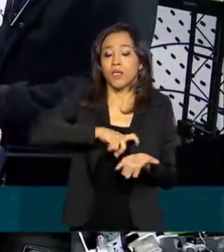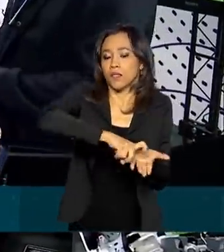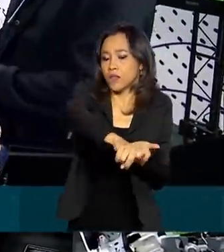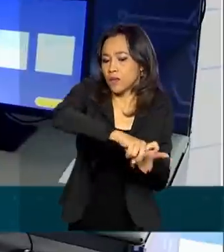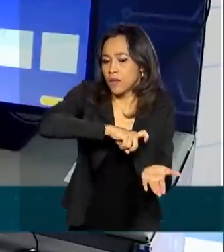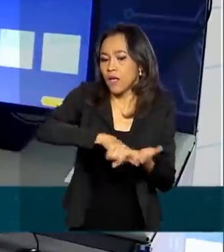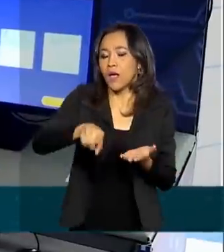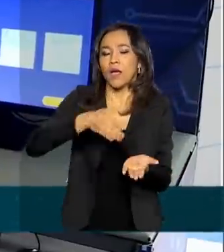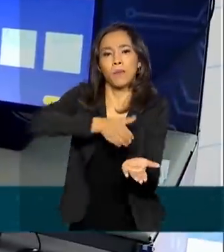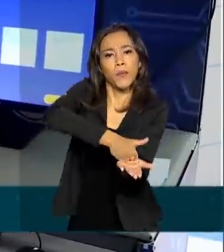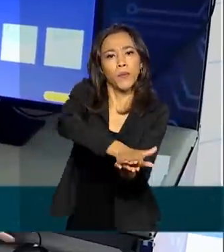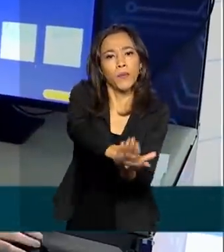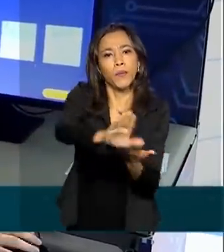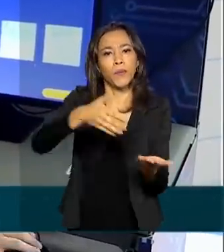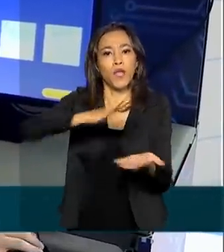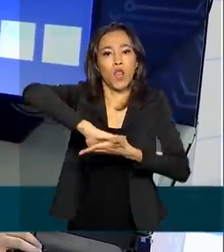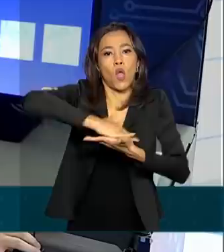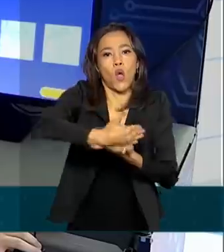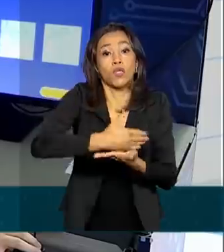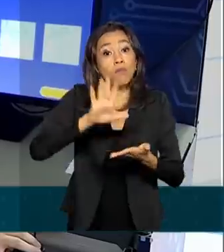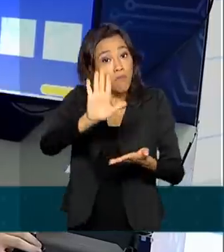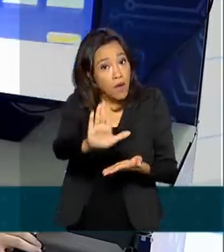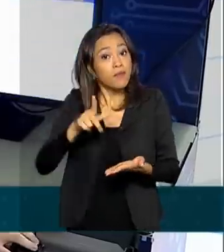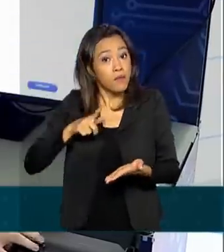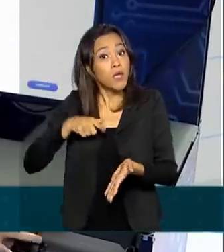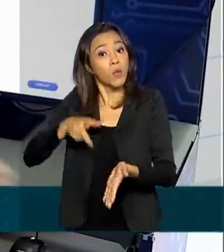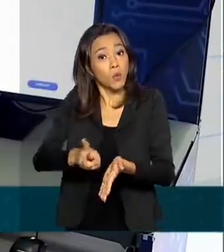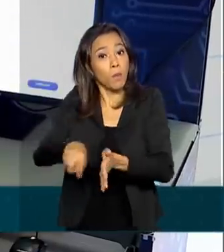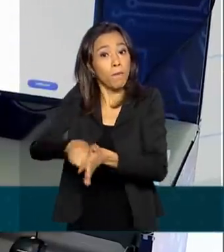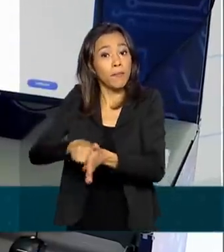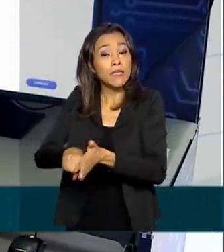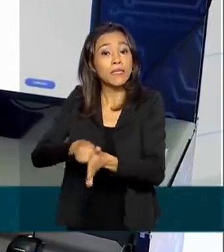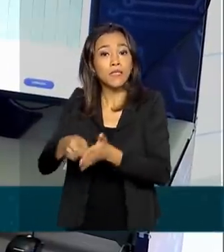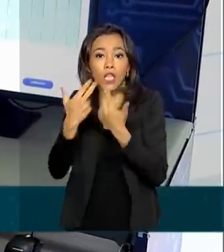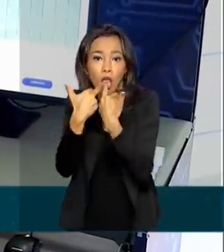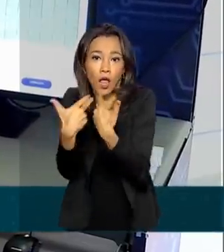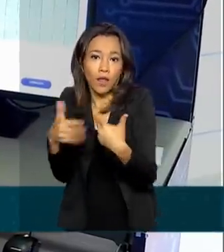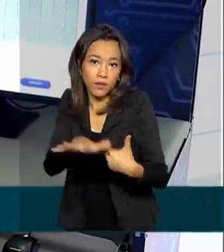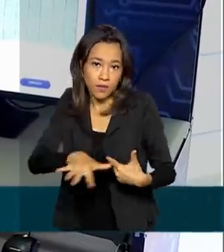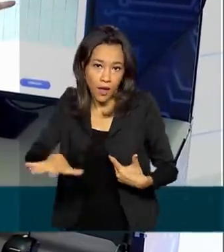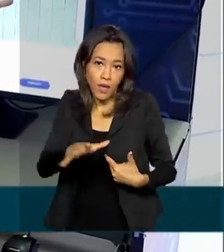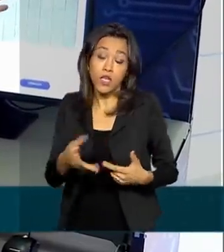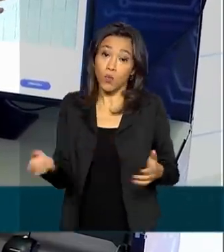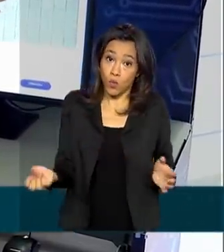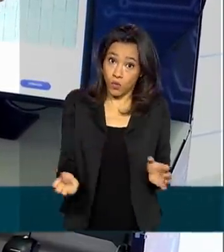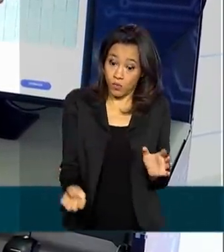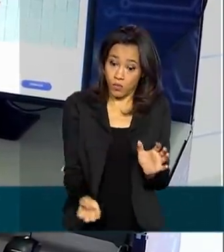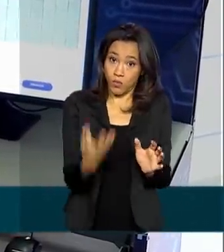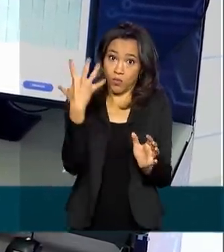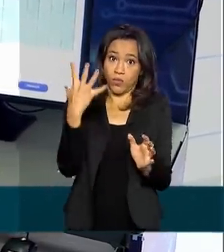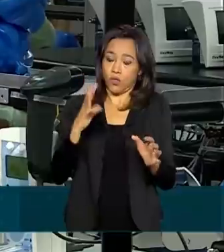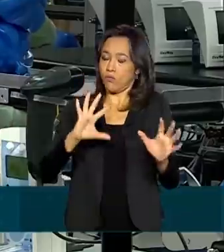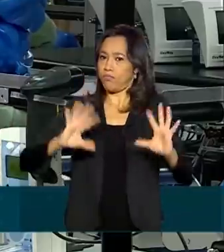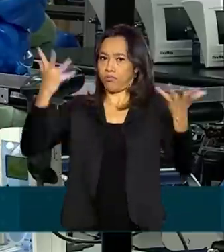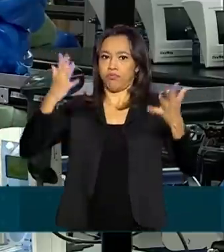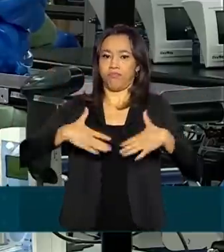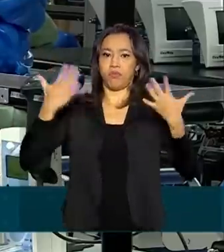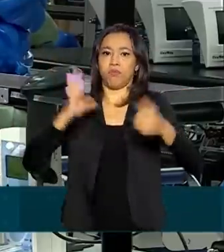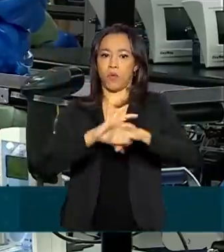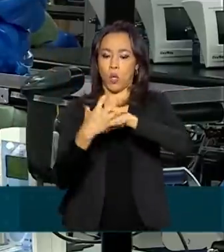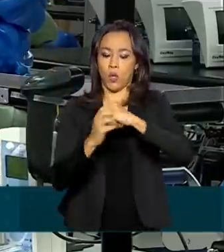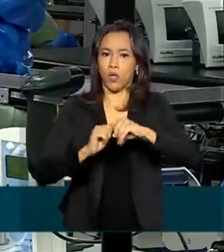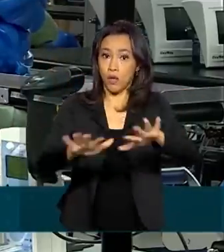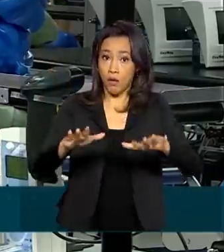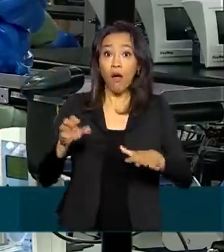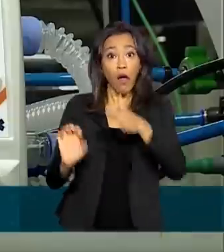notebooks, mas também se dedica à pesquisa e inovação. E no momento em que a pandemia do novo coronavírus mudou o mundo, a fábrica